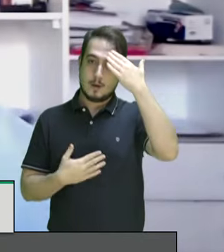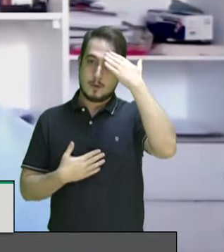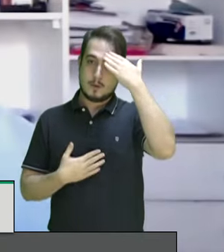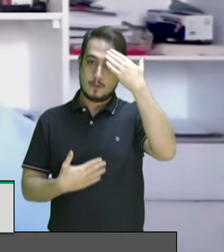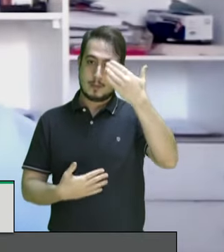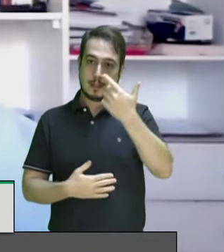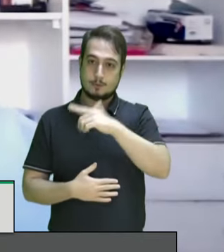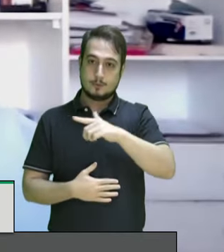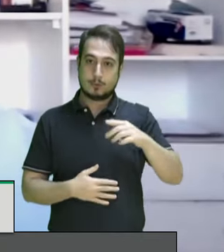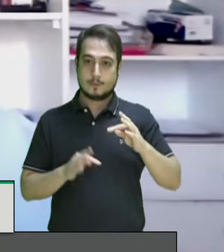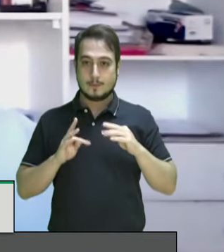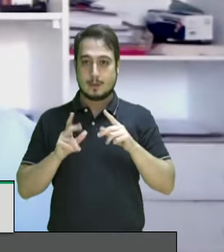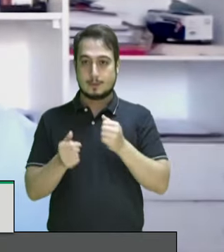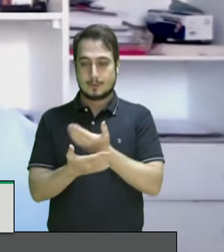mais uma vez a todos e todas. inovação. . Obrigado.